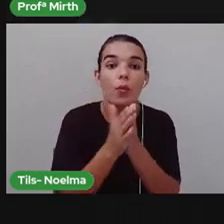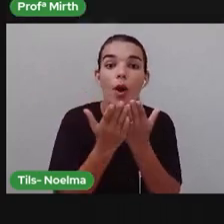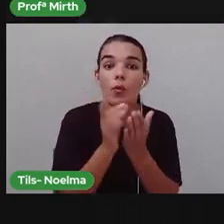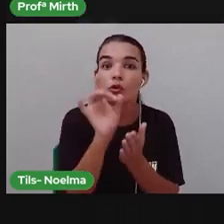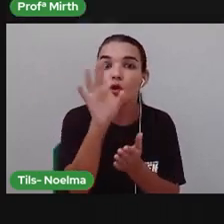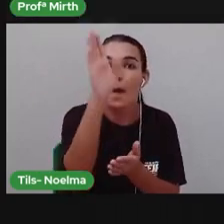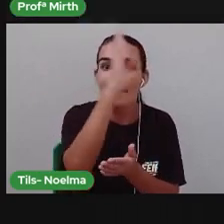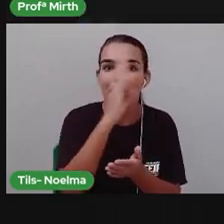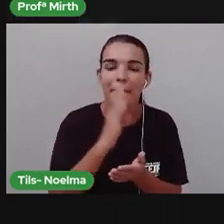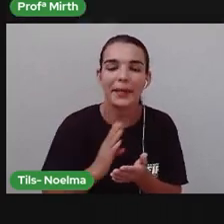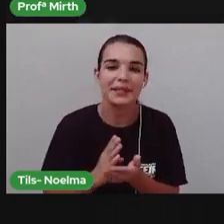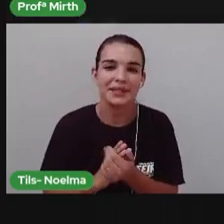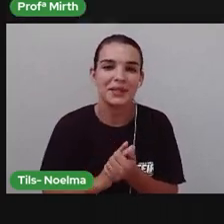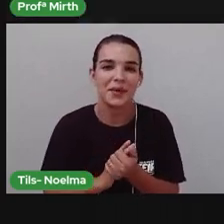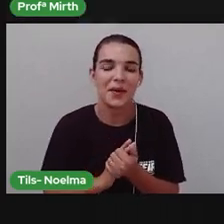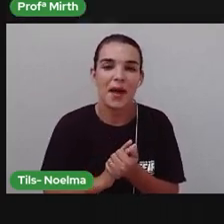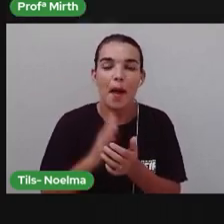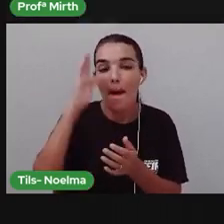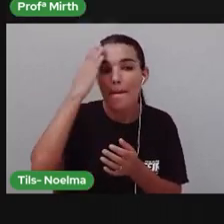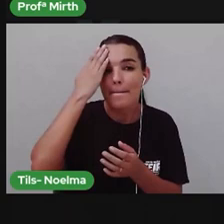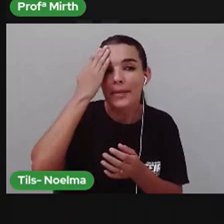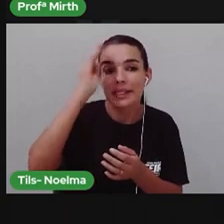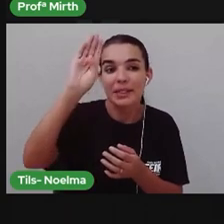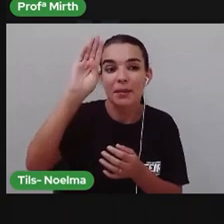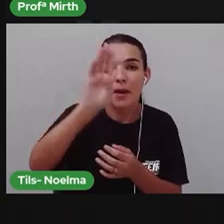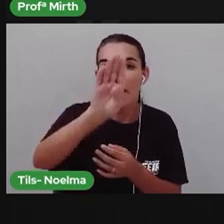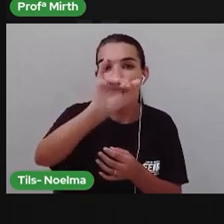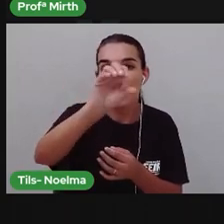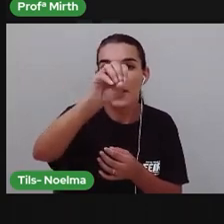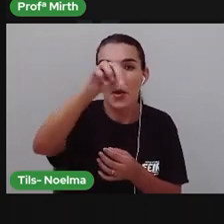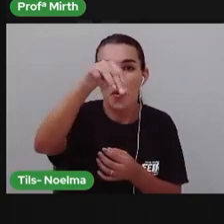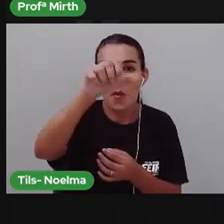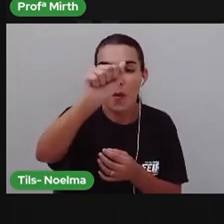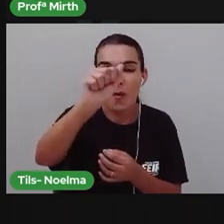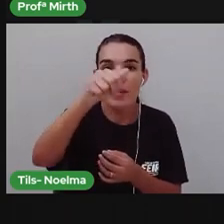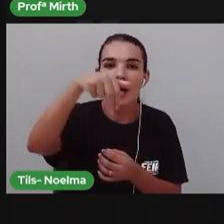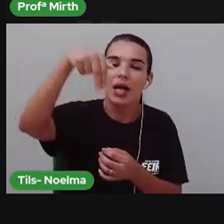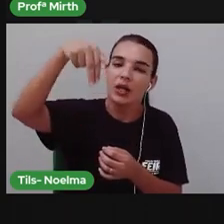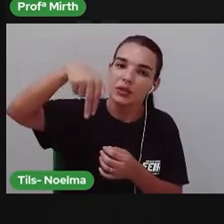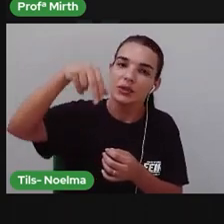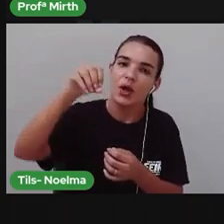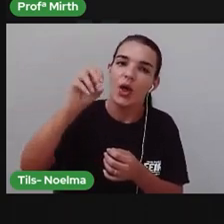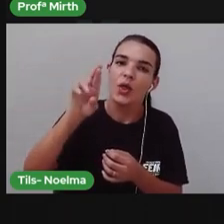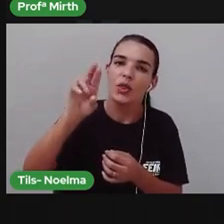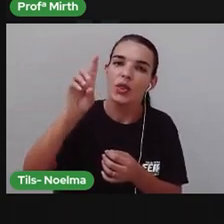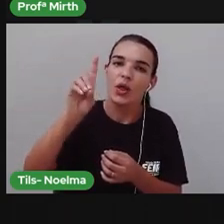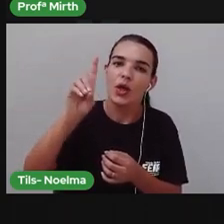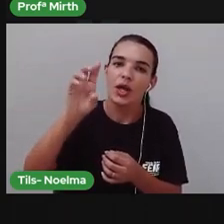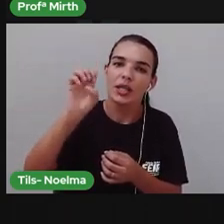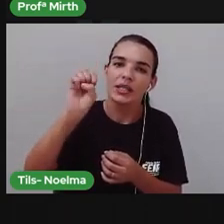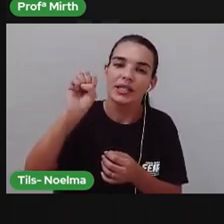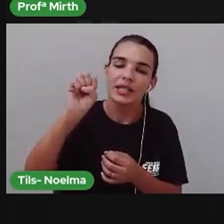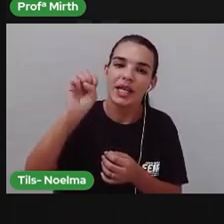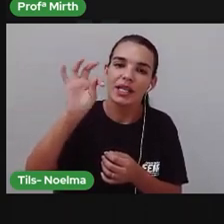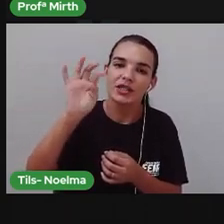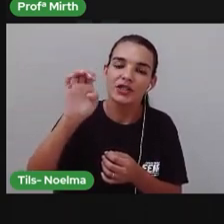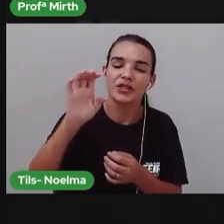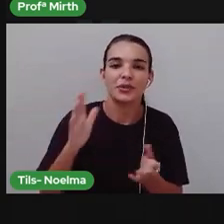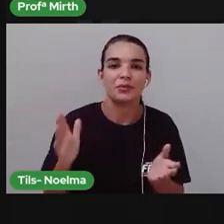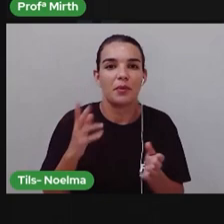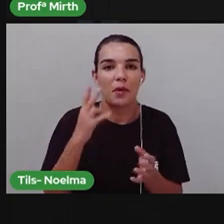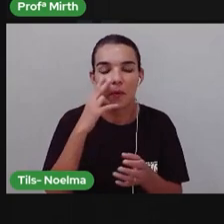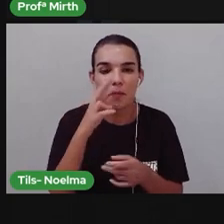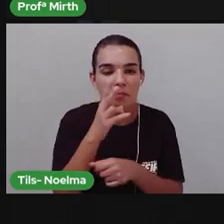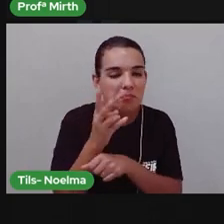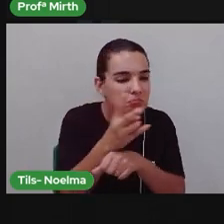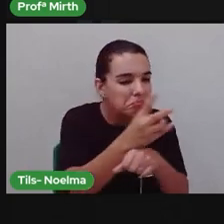bioma Do sertão nordestino Os repórteres Ana Dalla Fria Maurino Marques E Francisco Mafezoli Jr. Percorreram milhares De